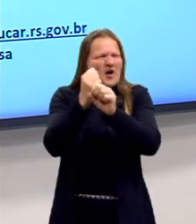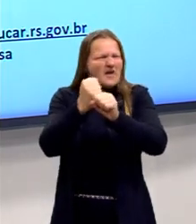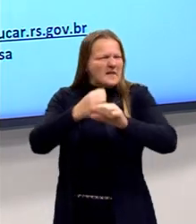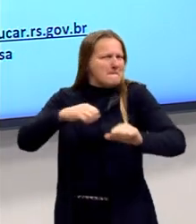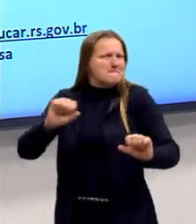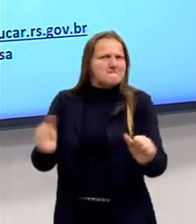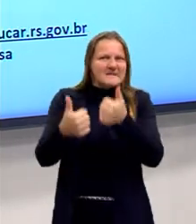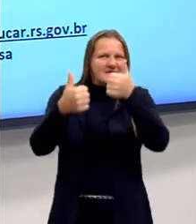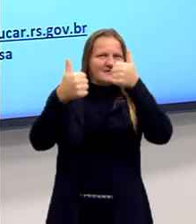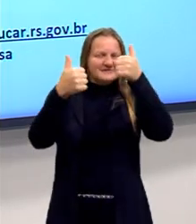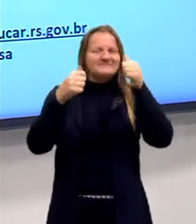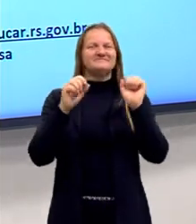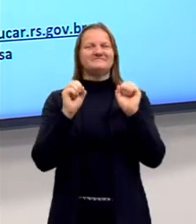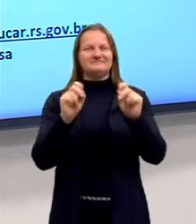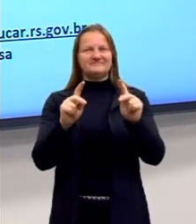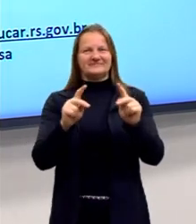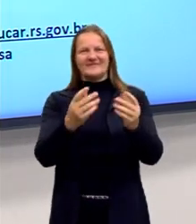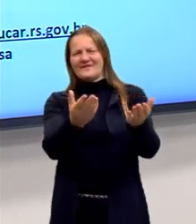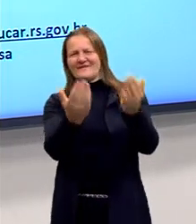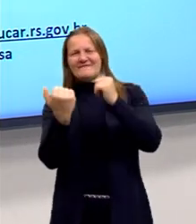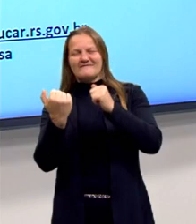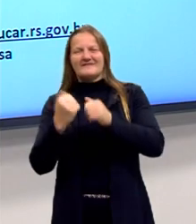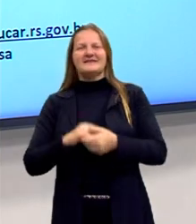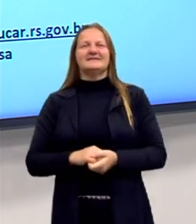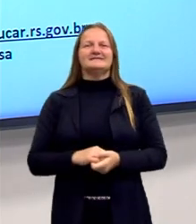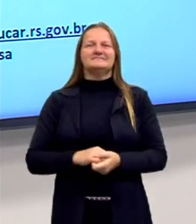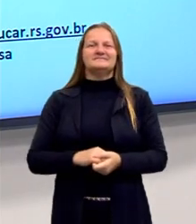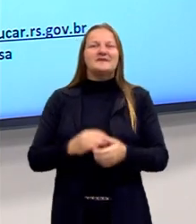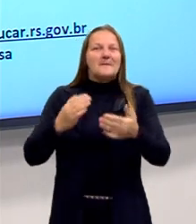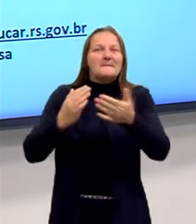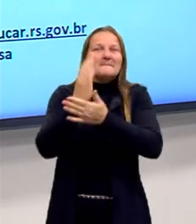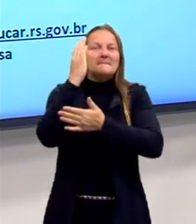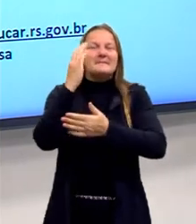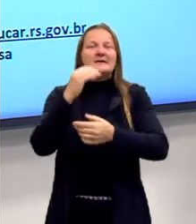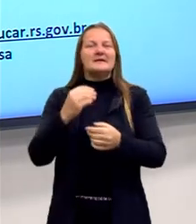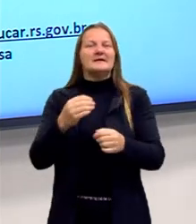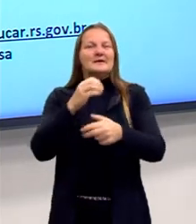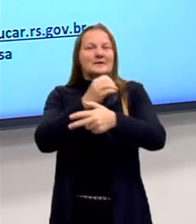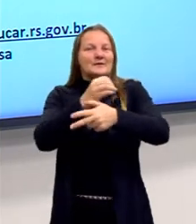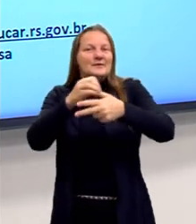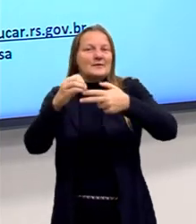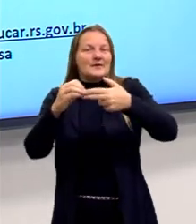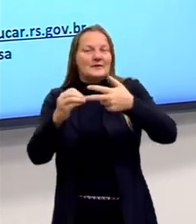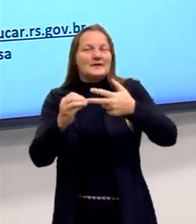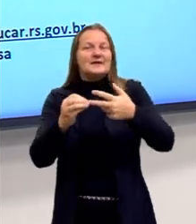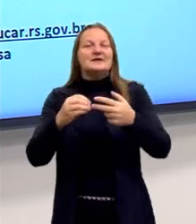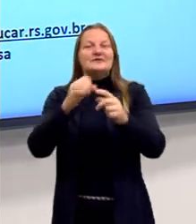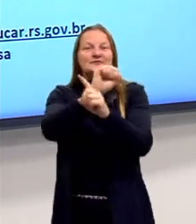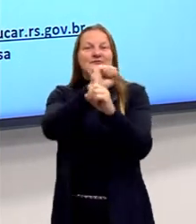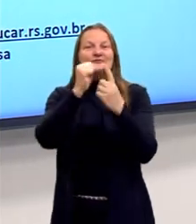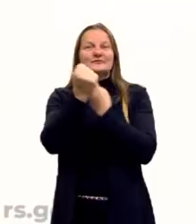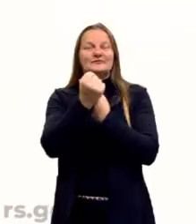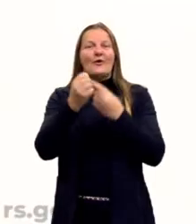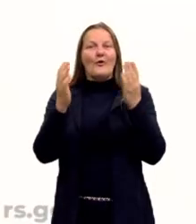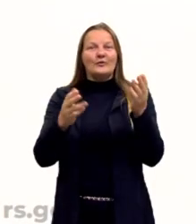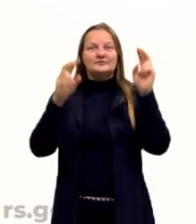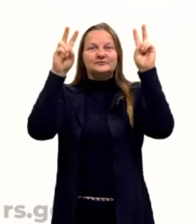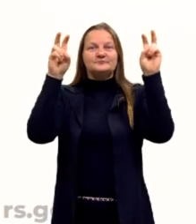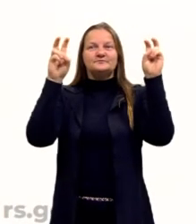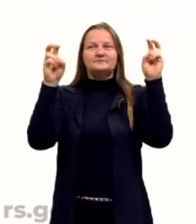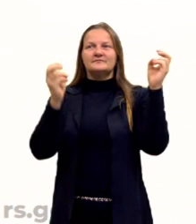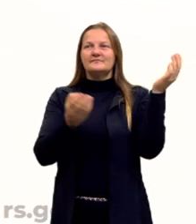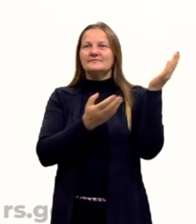possível, ok? Então vamos lá, te convido, partiu passar o Enem com Sociologia, hoje vamos tratar sobre